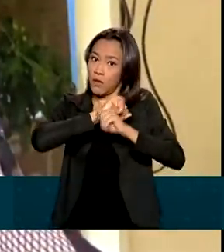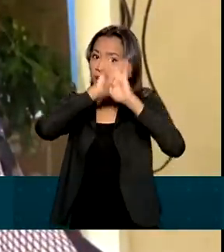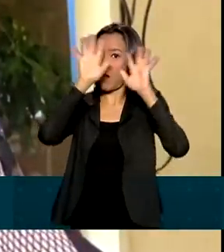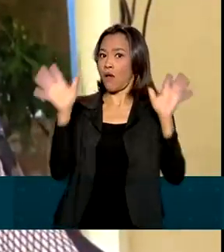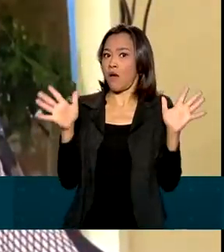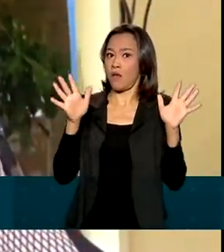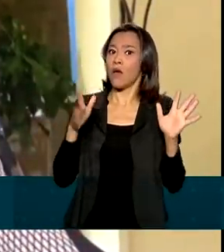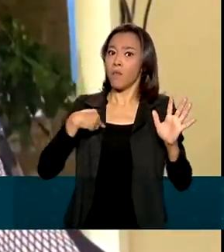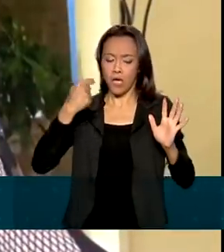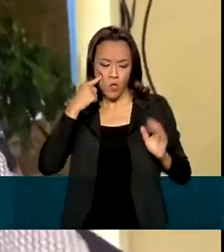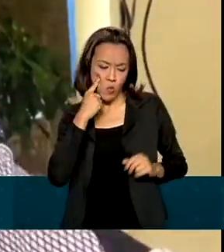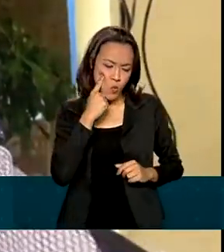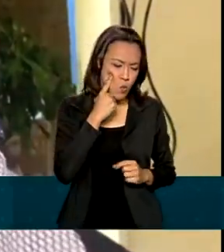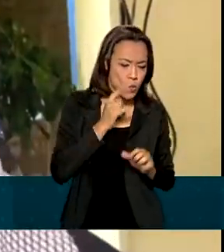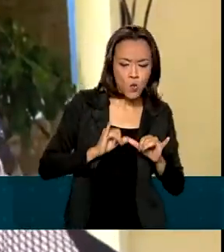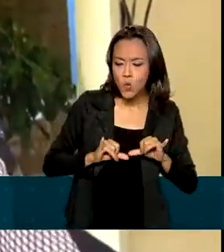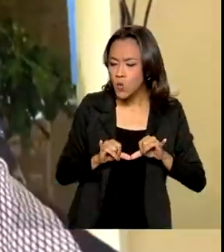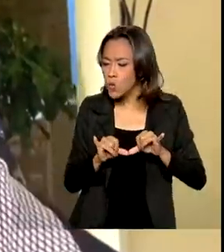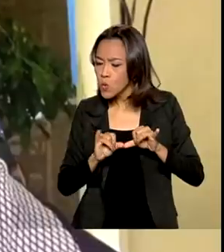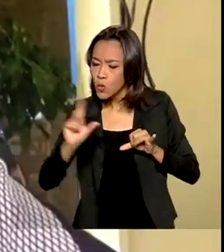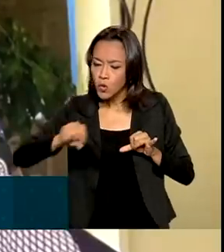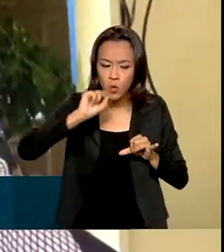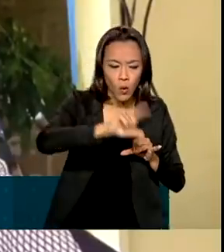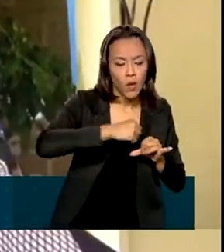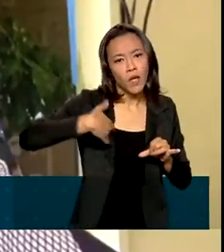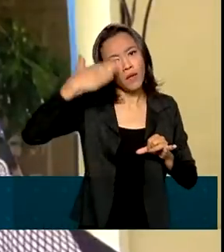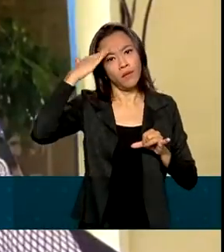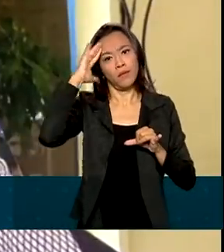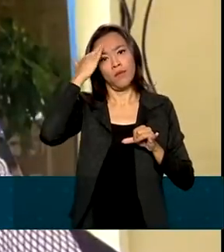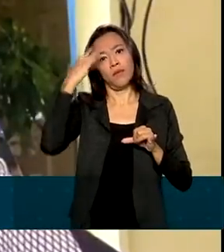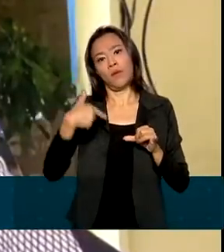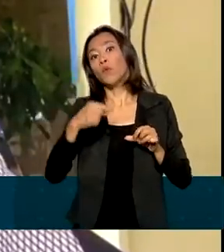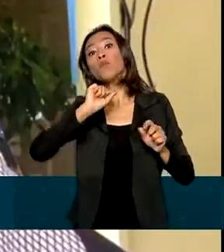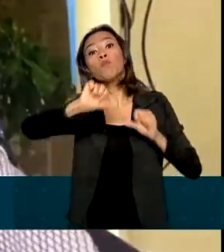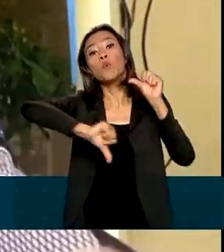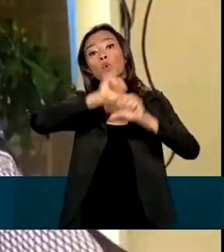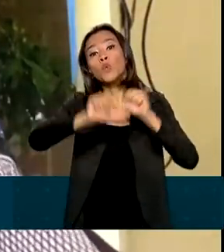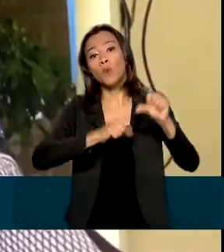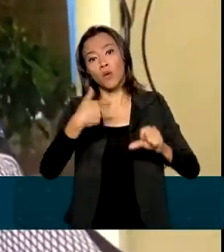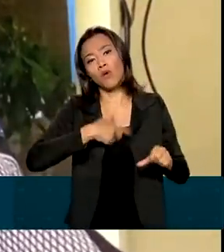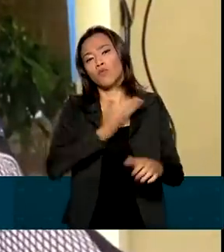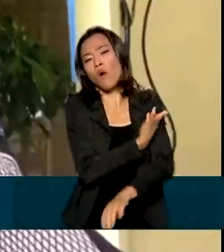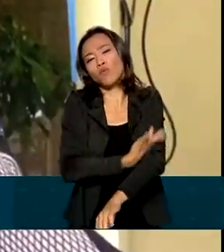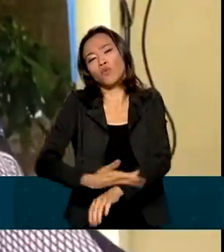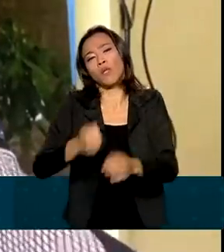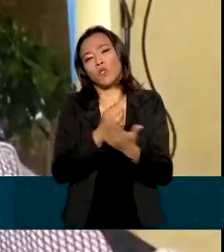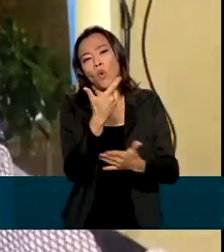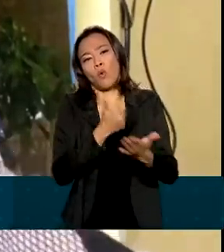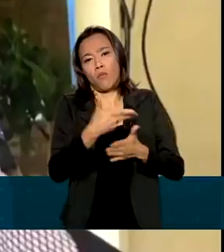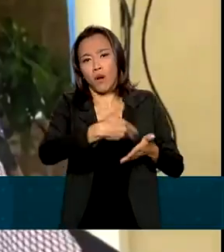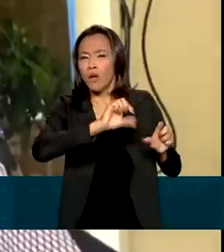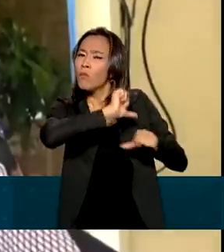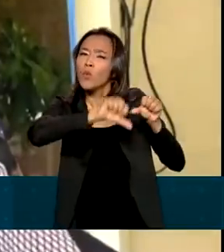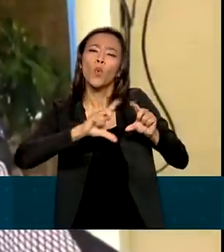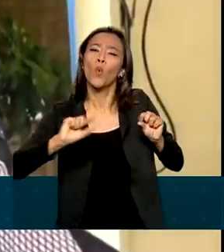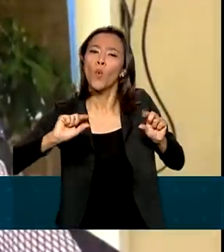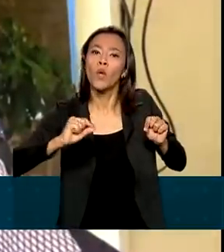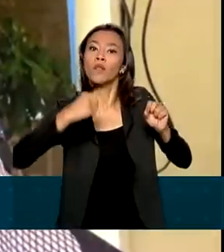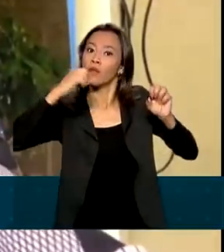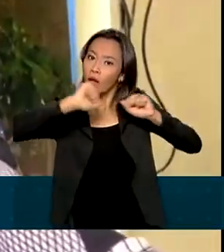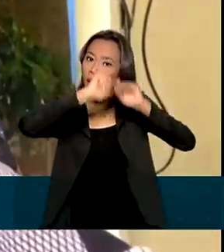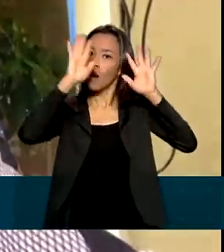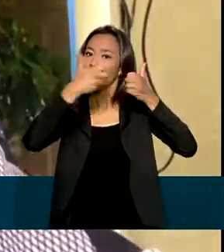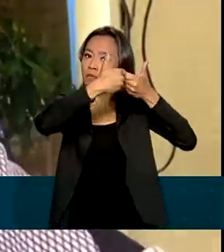possa fazer a sua opção de compra e entenda as alterações daquele produto que ele está acostumado a adquirir. E mais do que isso,